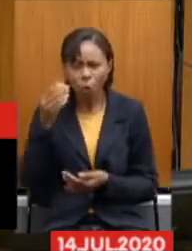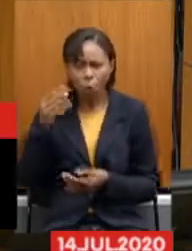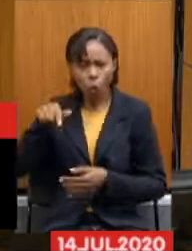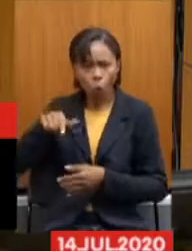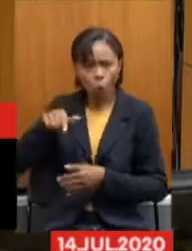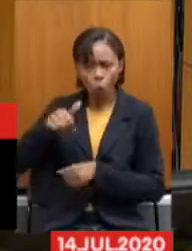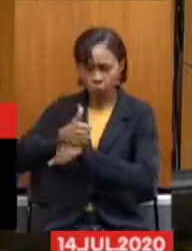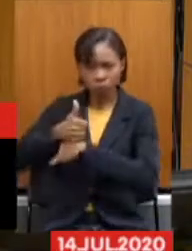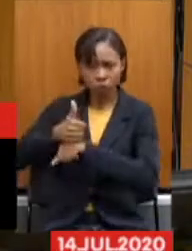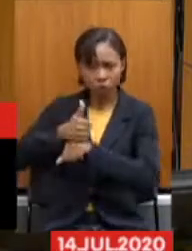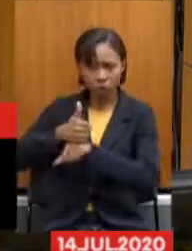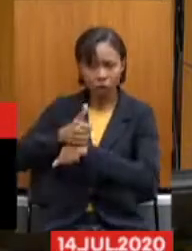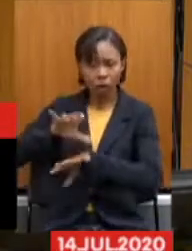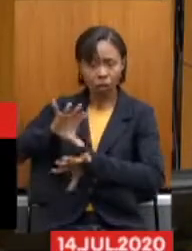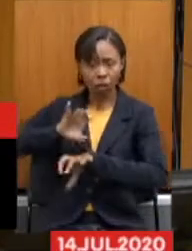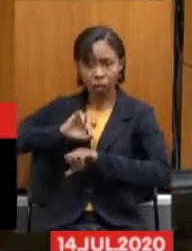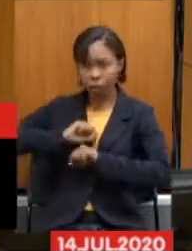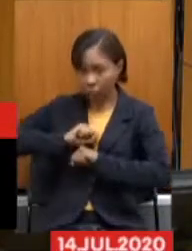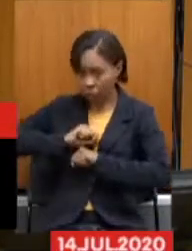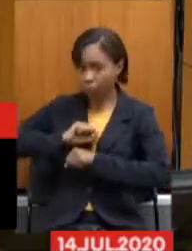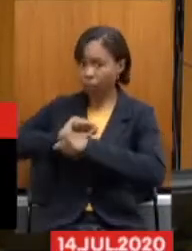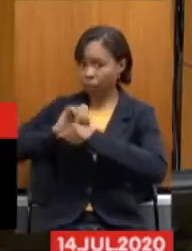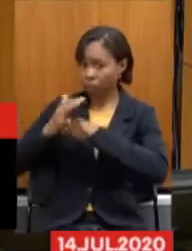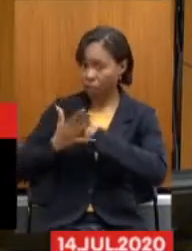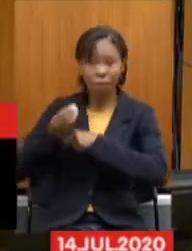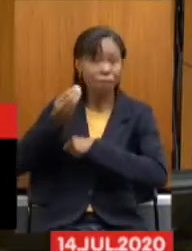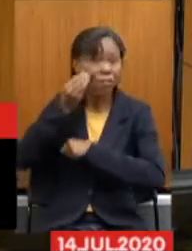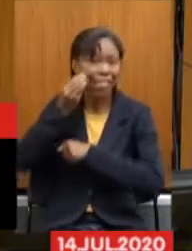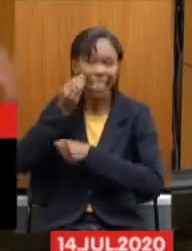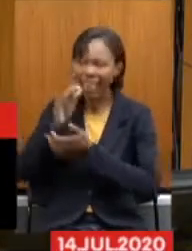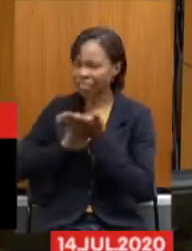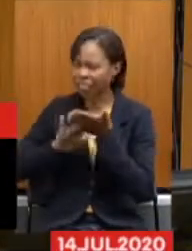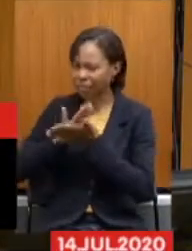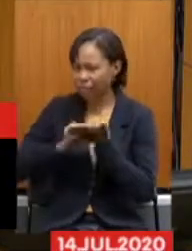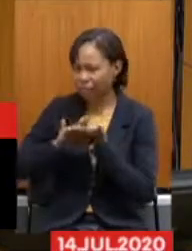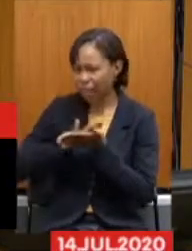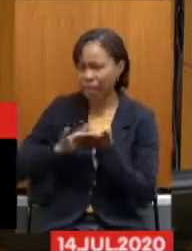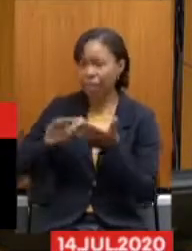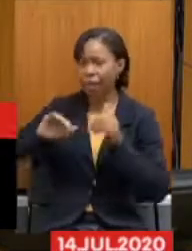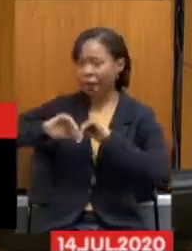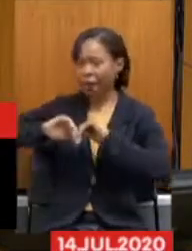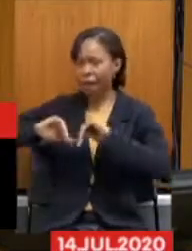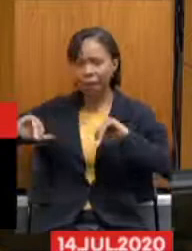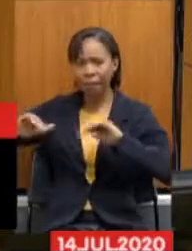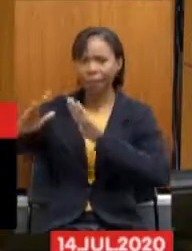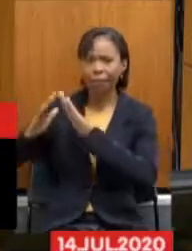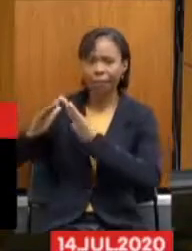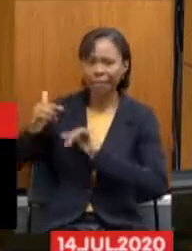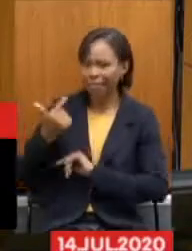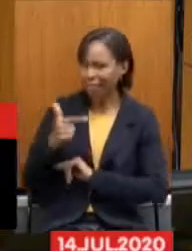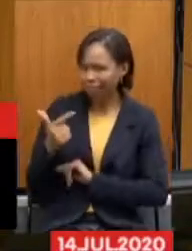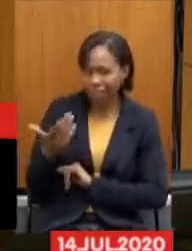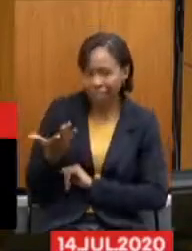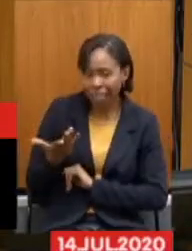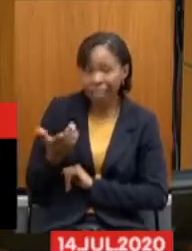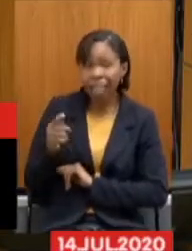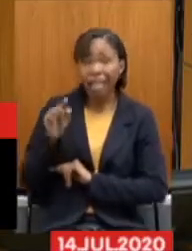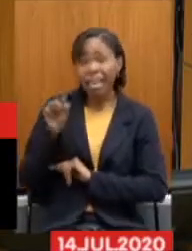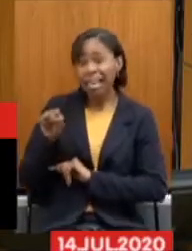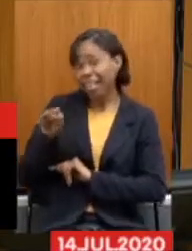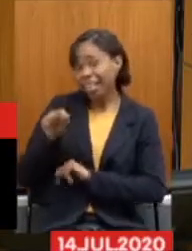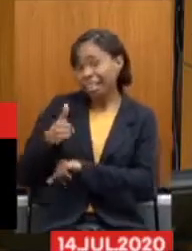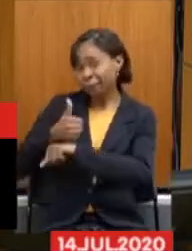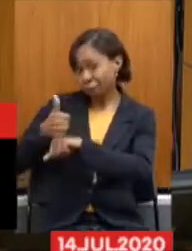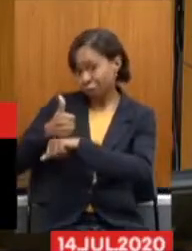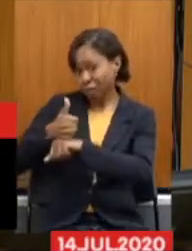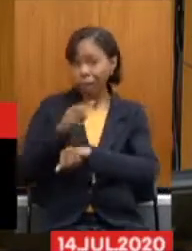teste, sem o afastamento preventivo, porque é proibido, é o que vai cuidar de algum de vocês dentro do hospital por qualquer outro tipo de doença.